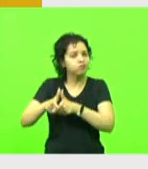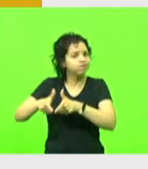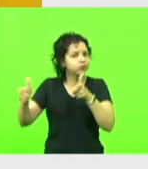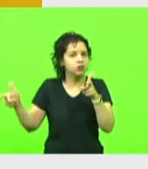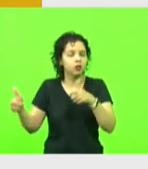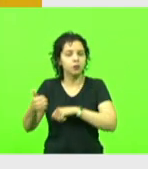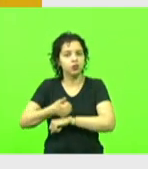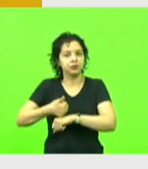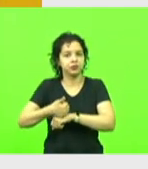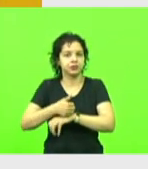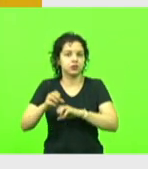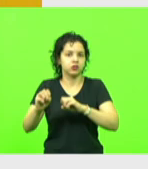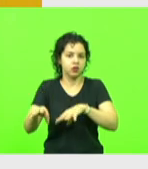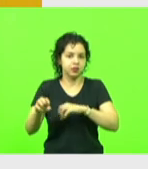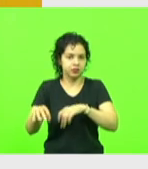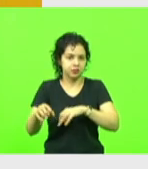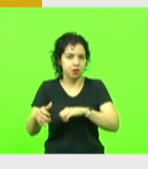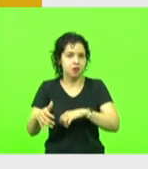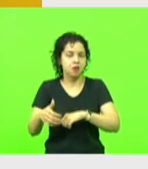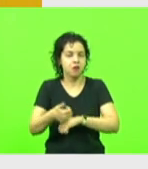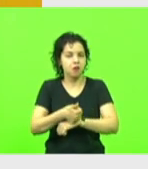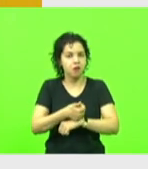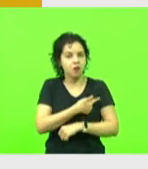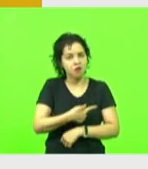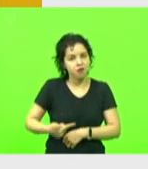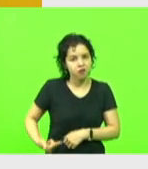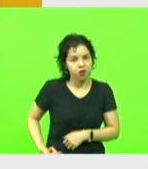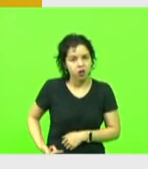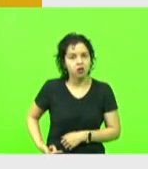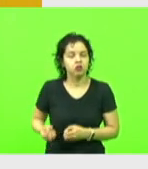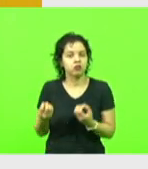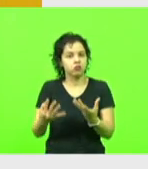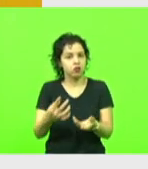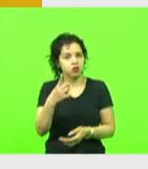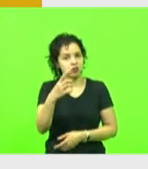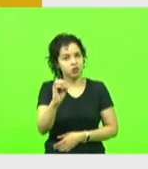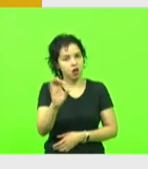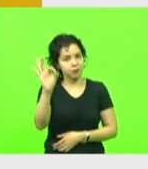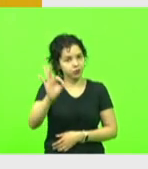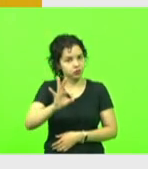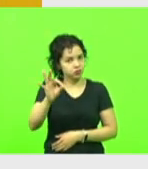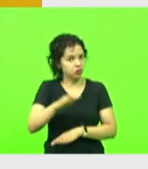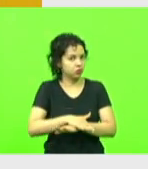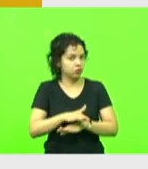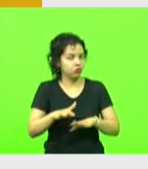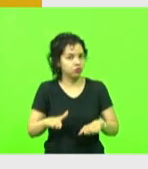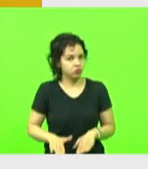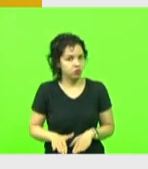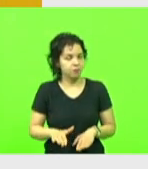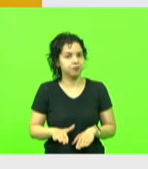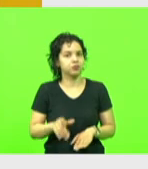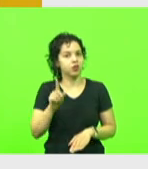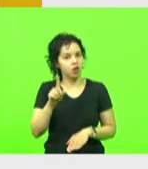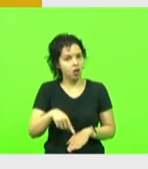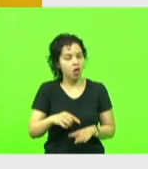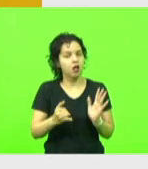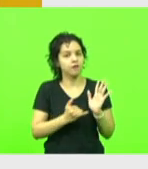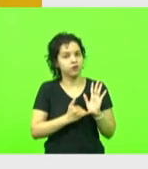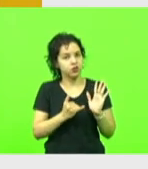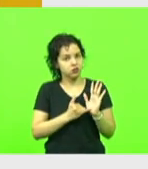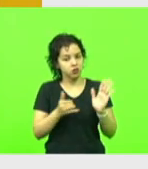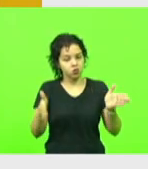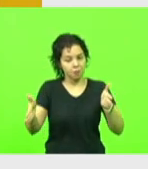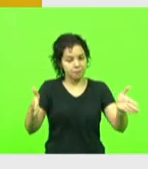educação, o governo concedeu apenas 10%, que é o equivalente à inflação do período.